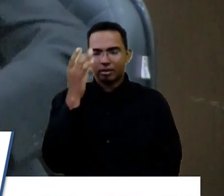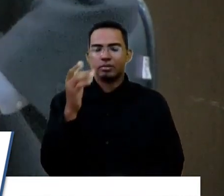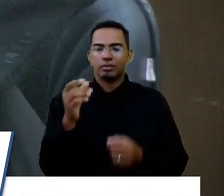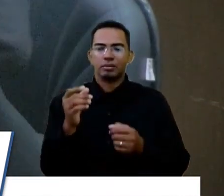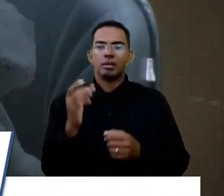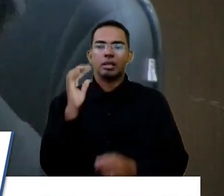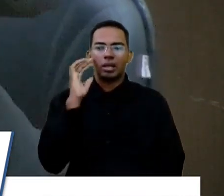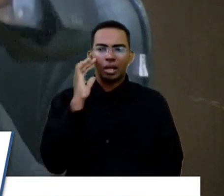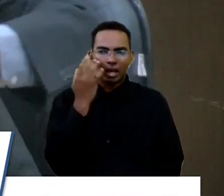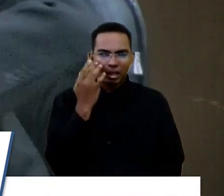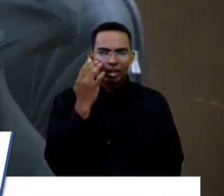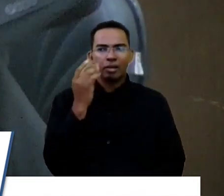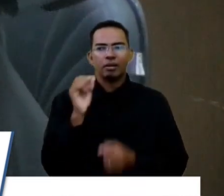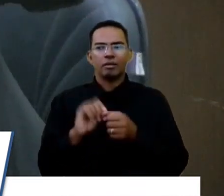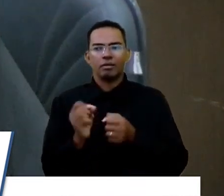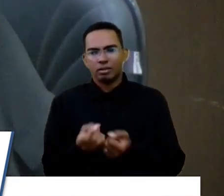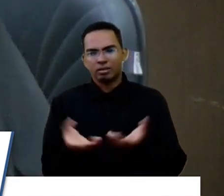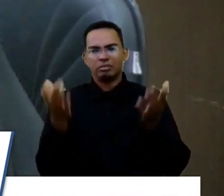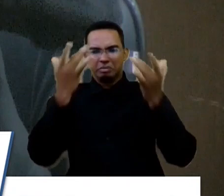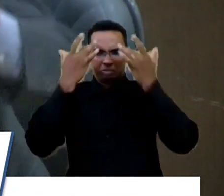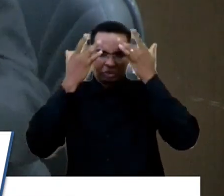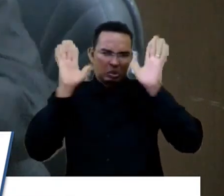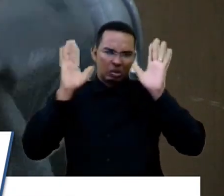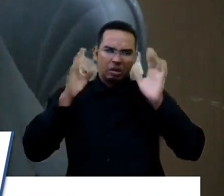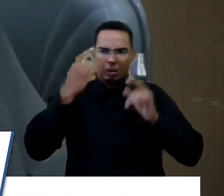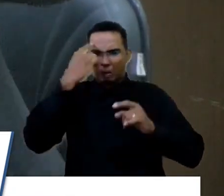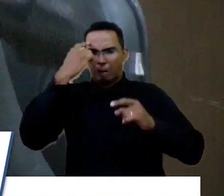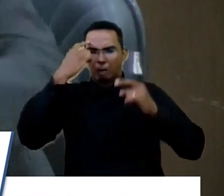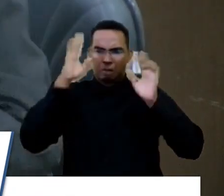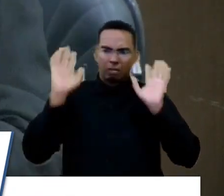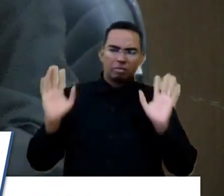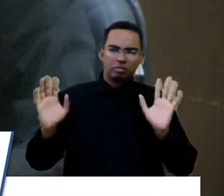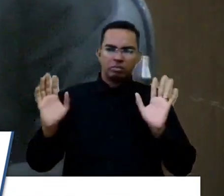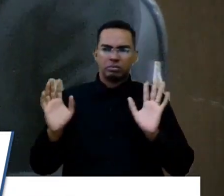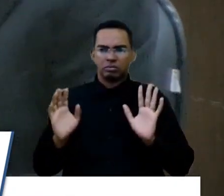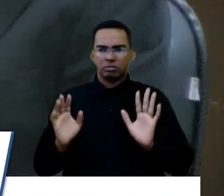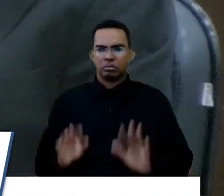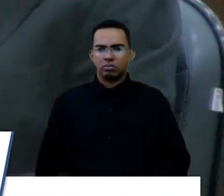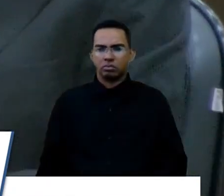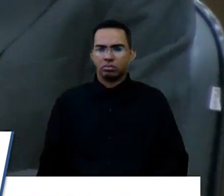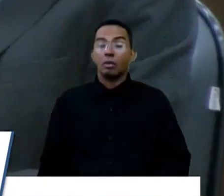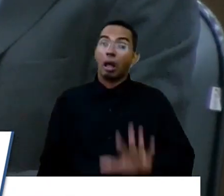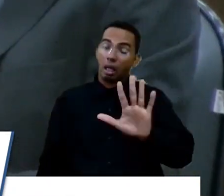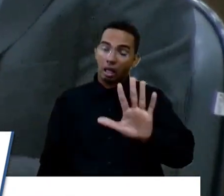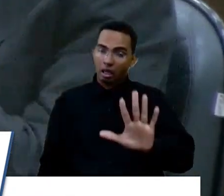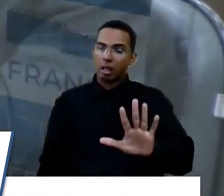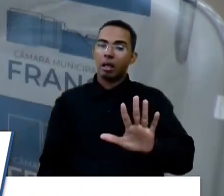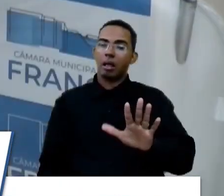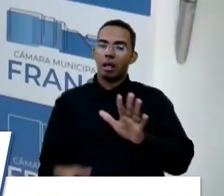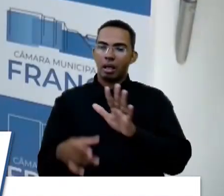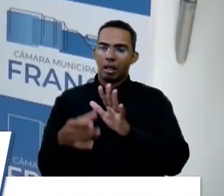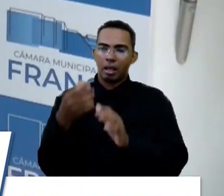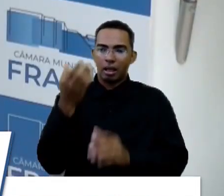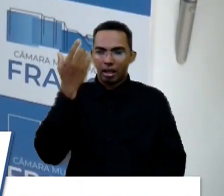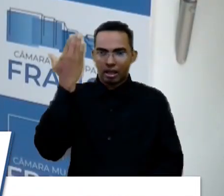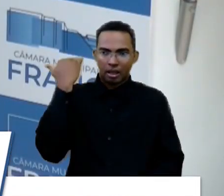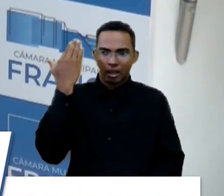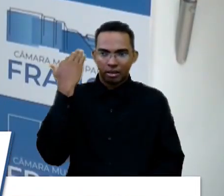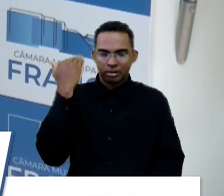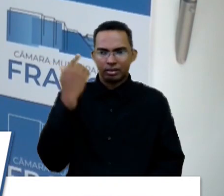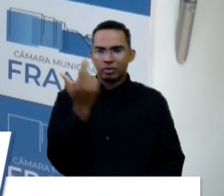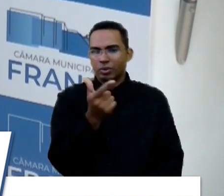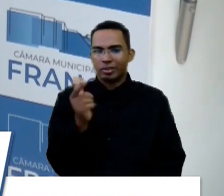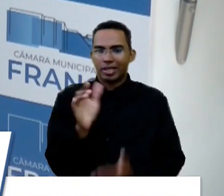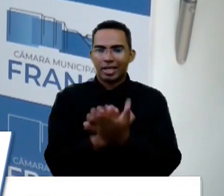acham que fazendo isso, sei lá o que ele está pensando, David, o que vai acontecer? Não, e outra coisa, né? Antigamente, não tinha